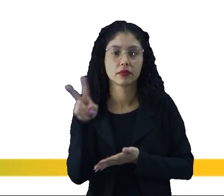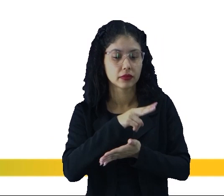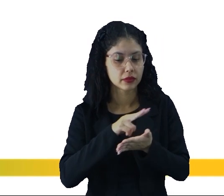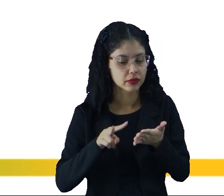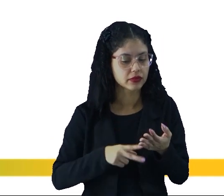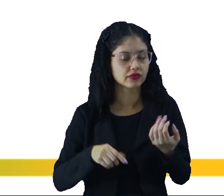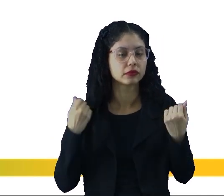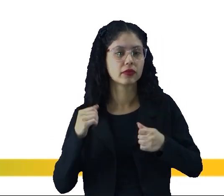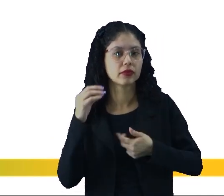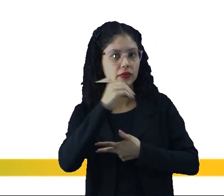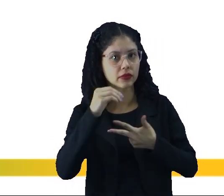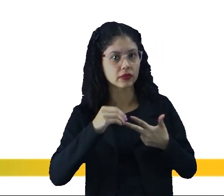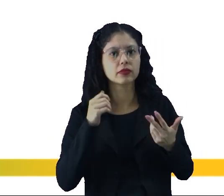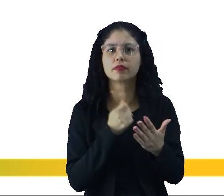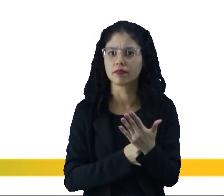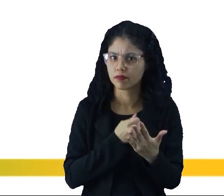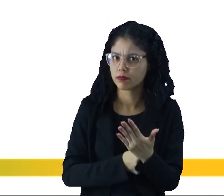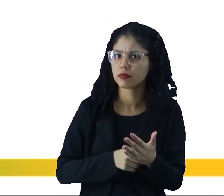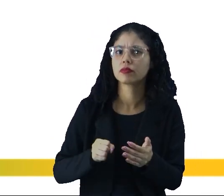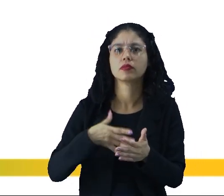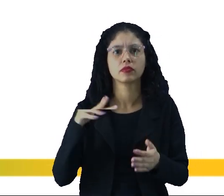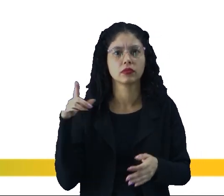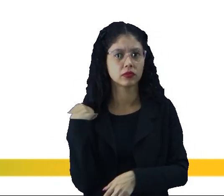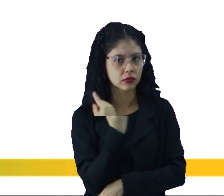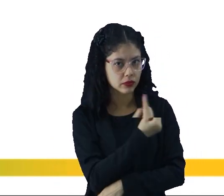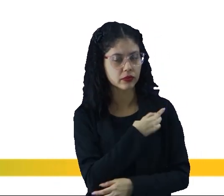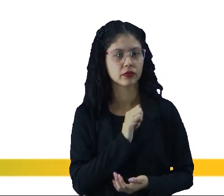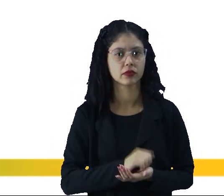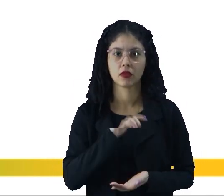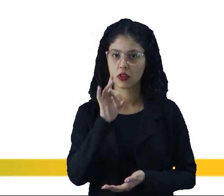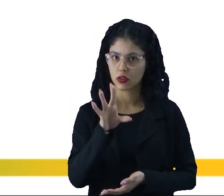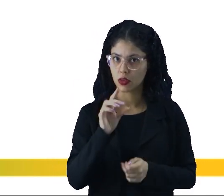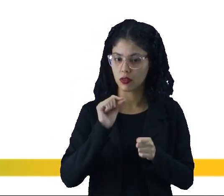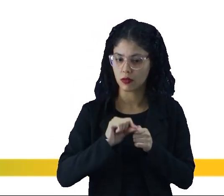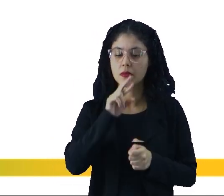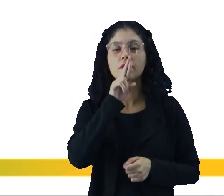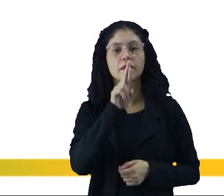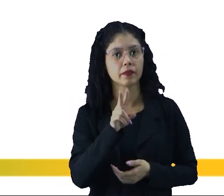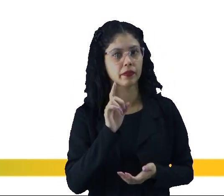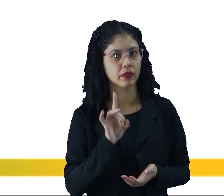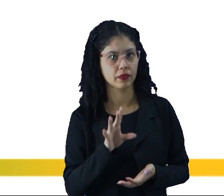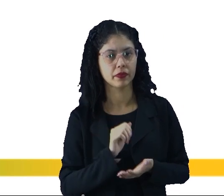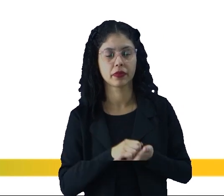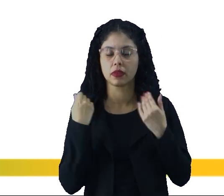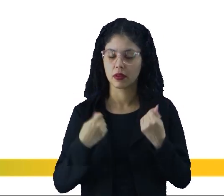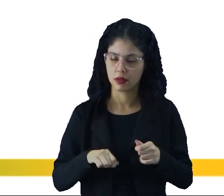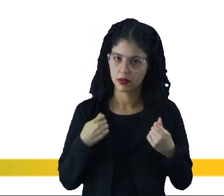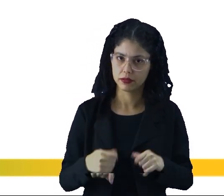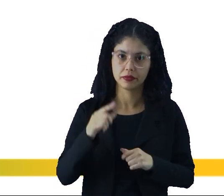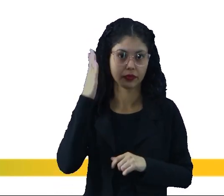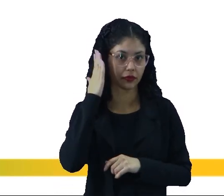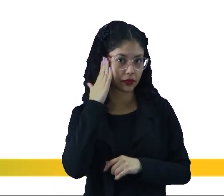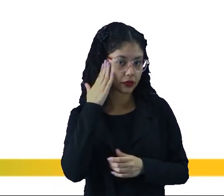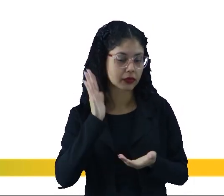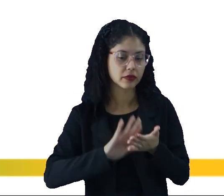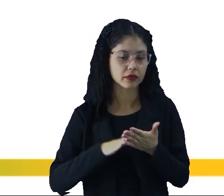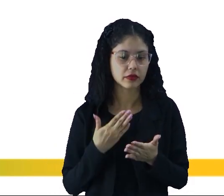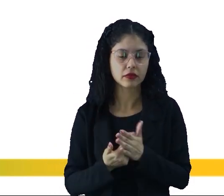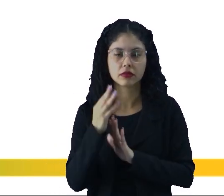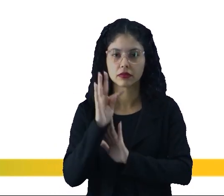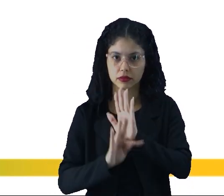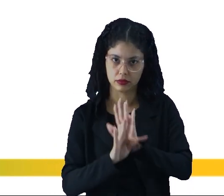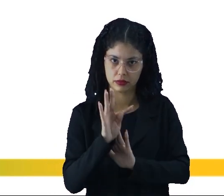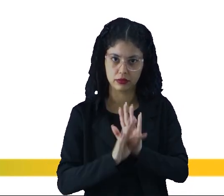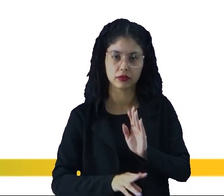leitura que o Enem exige muito também da nossa parte não é só fazer cálculos a gente precisa interpretar o